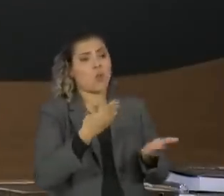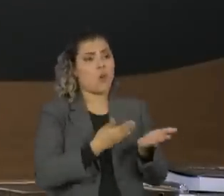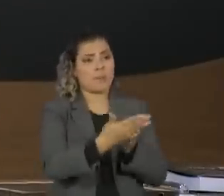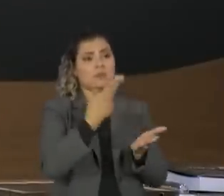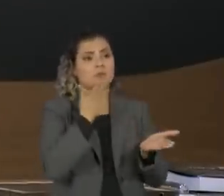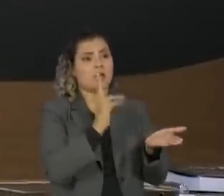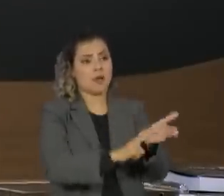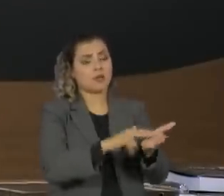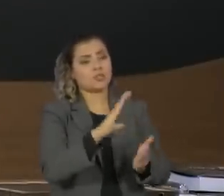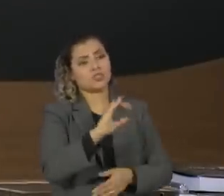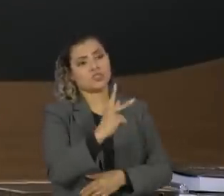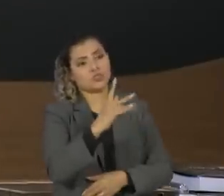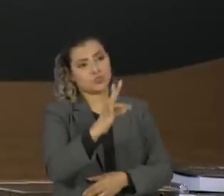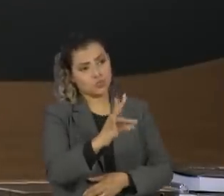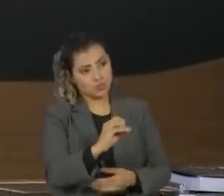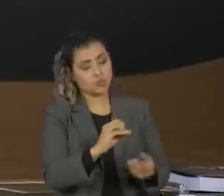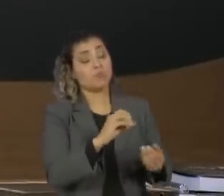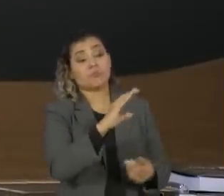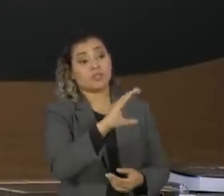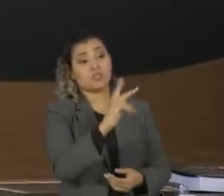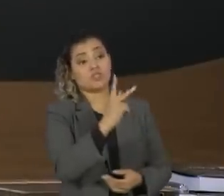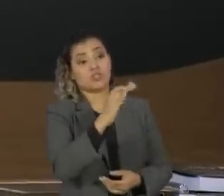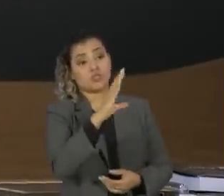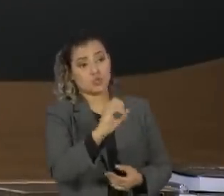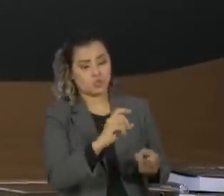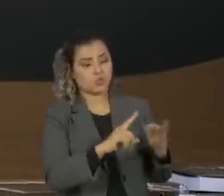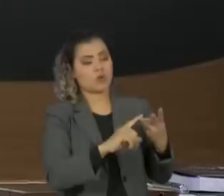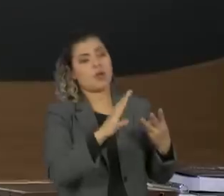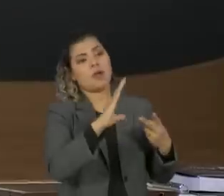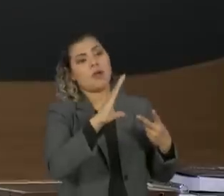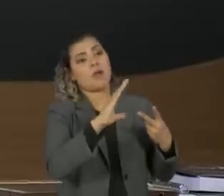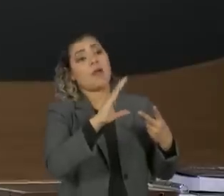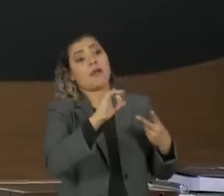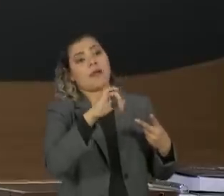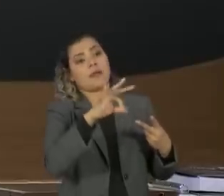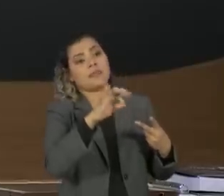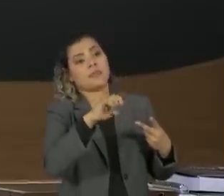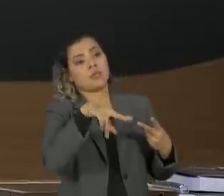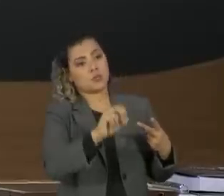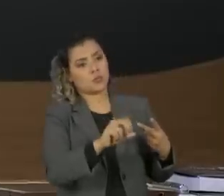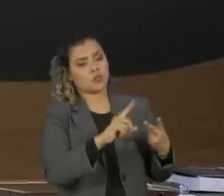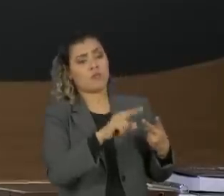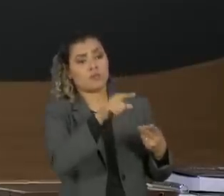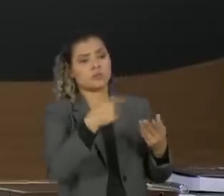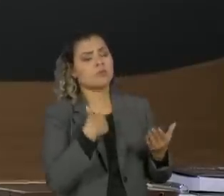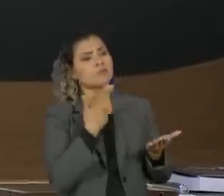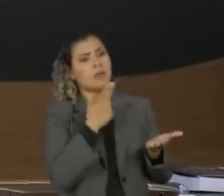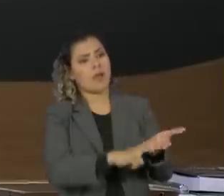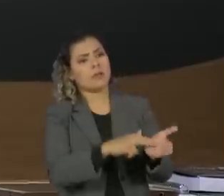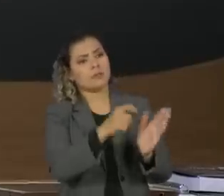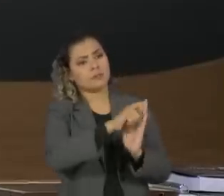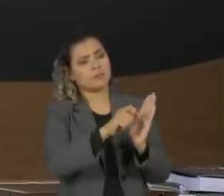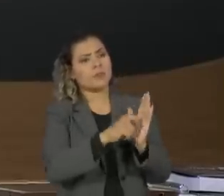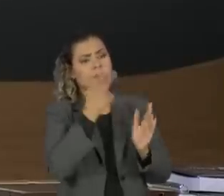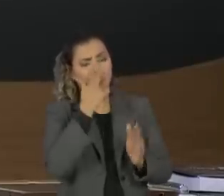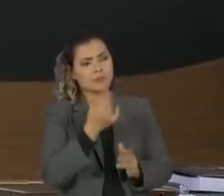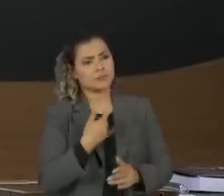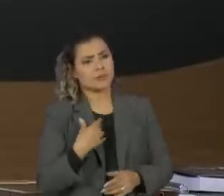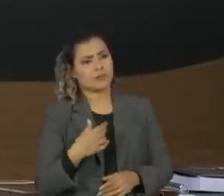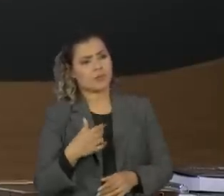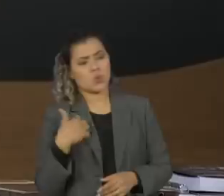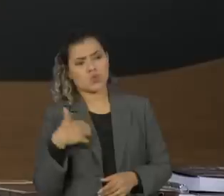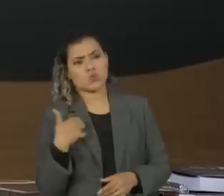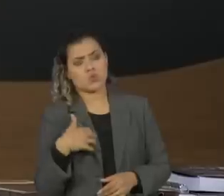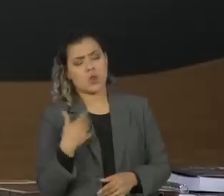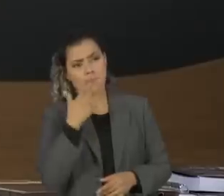carta para o Chico, Caetano, e num gesto. Para essas pessoas com as quais você comprou brigas pessoais, de alguma maneira, ou no